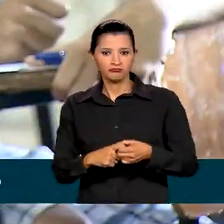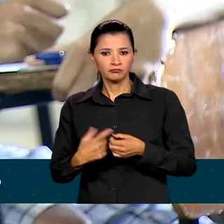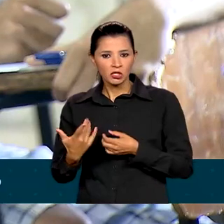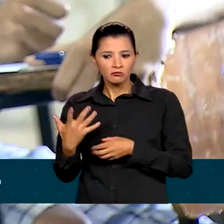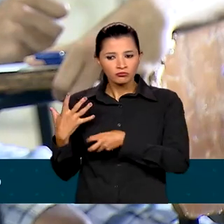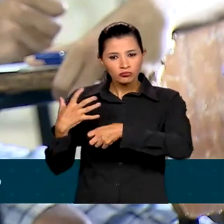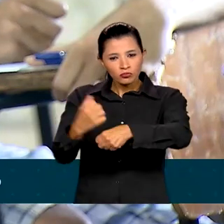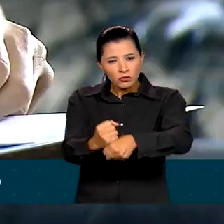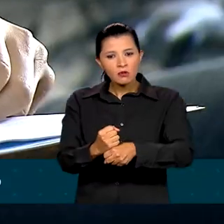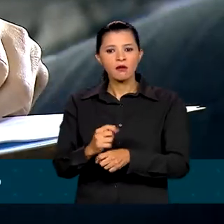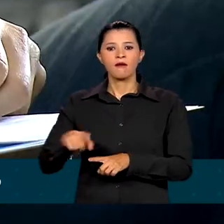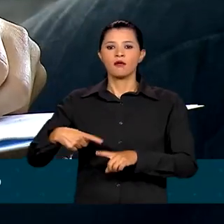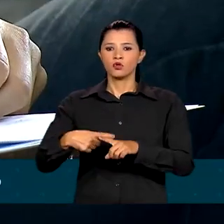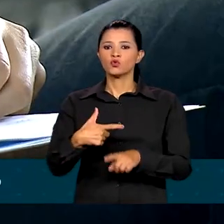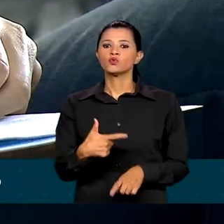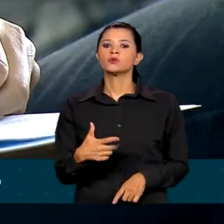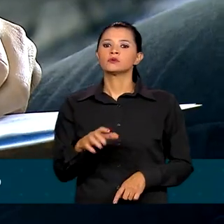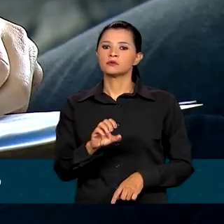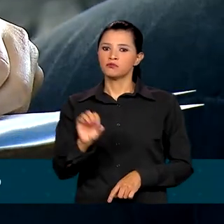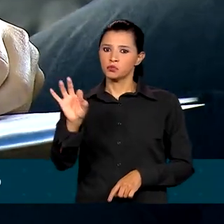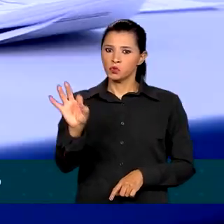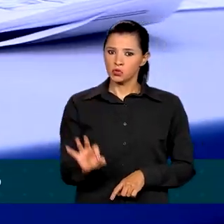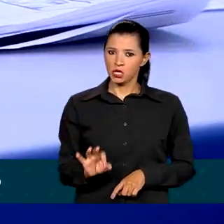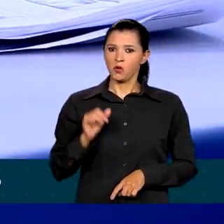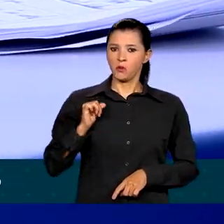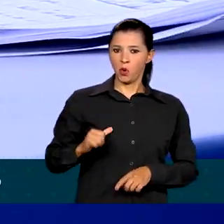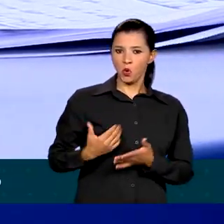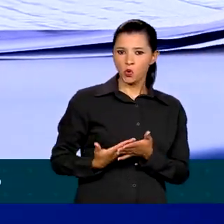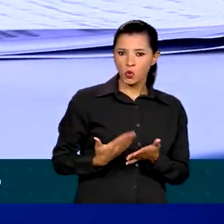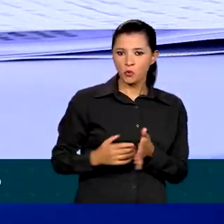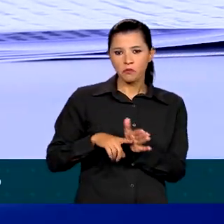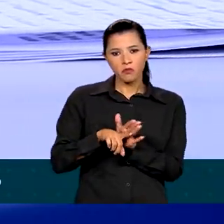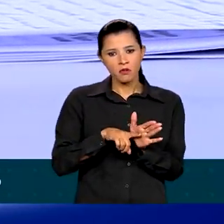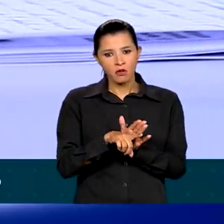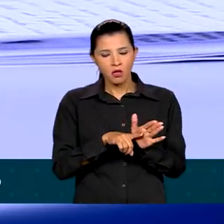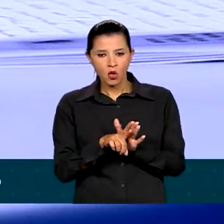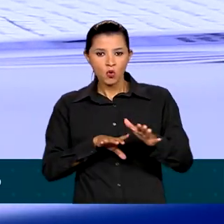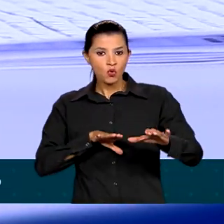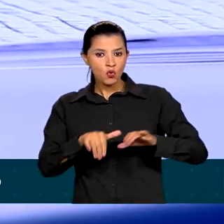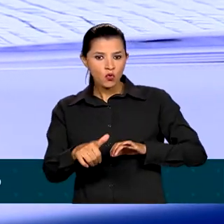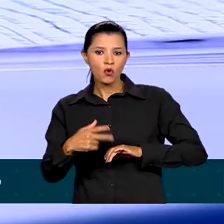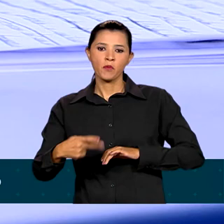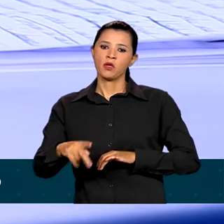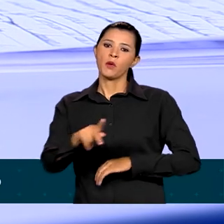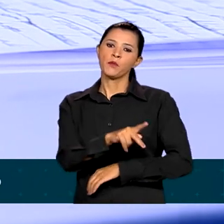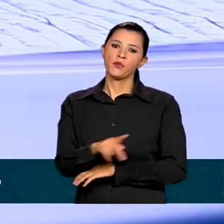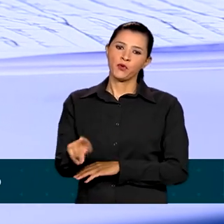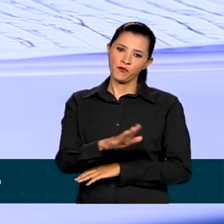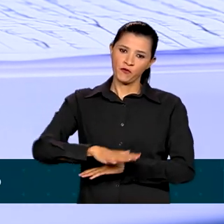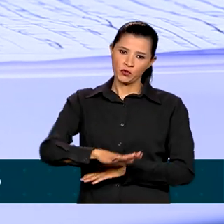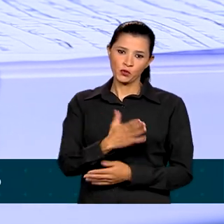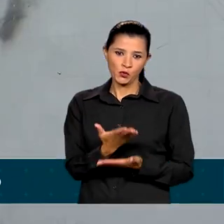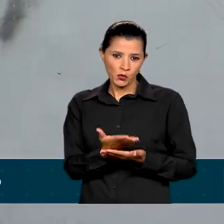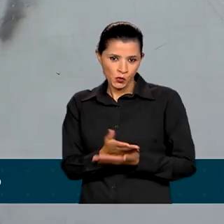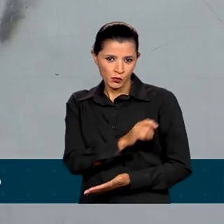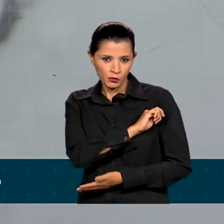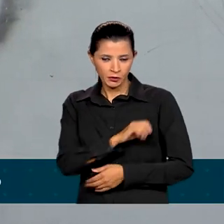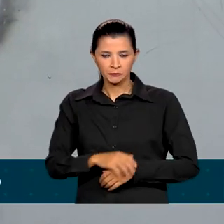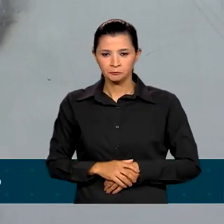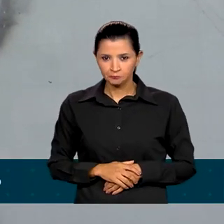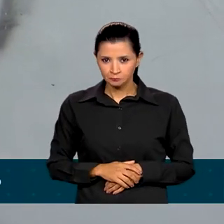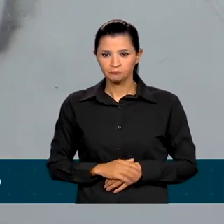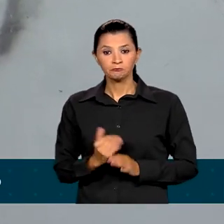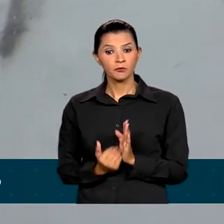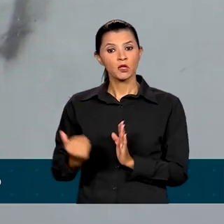200% das bolsas de estudo, pesquisa e formação de professores e estudantes, o